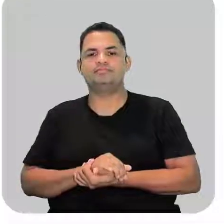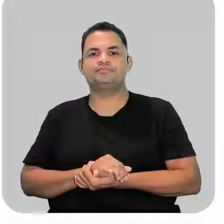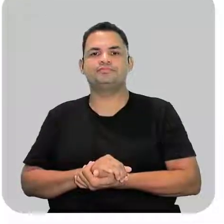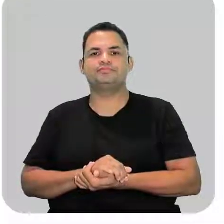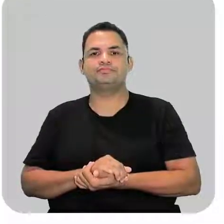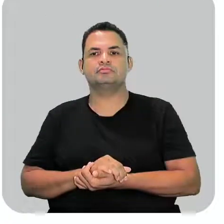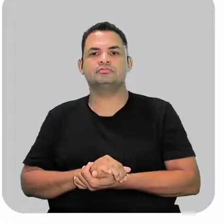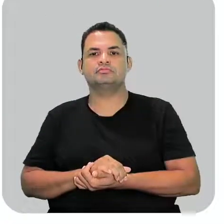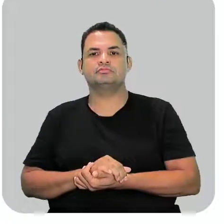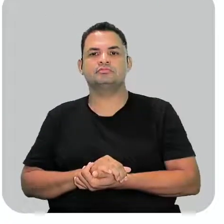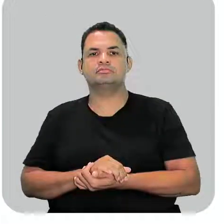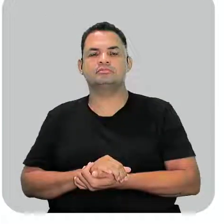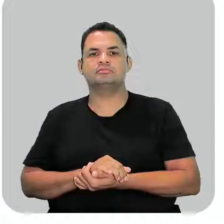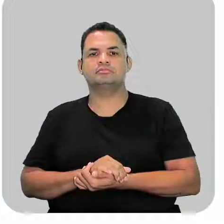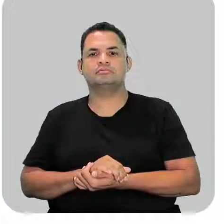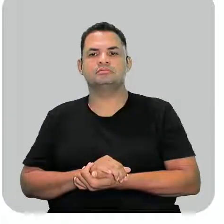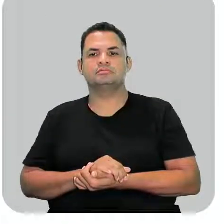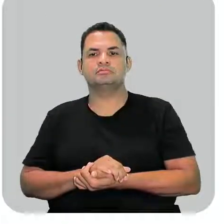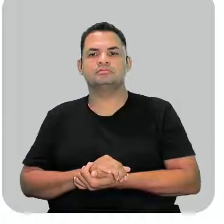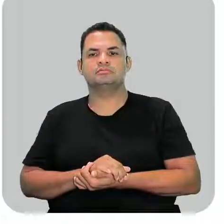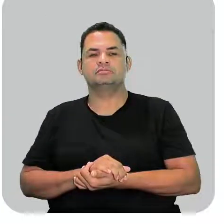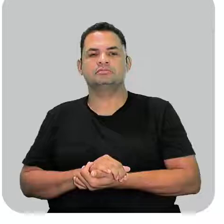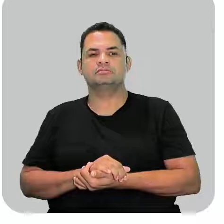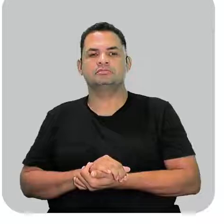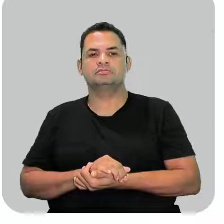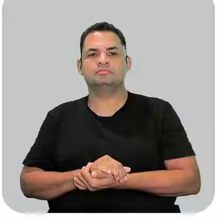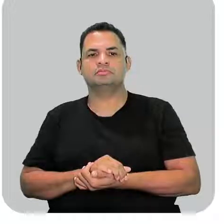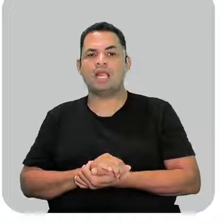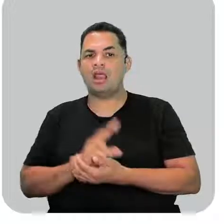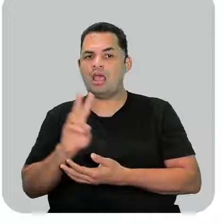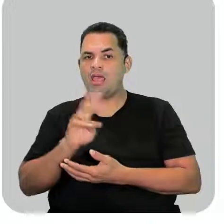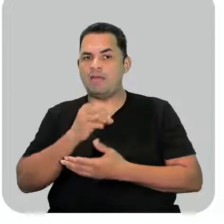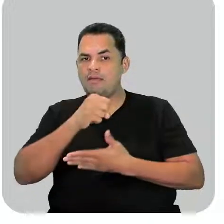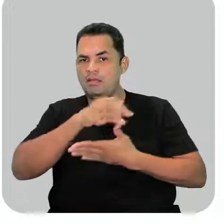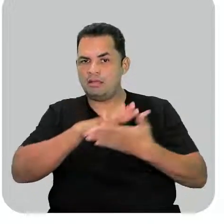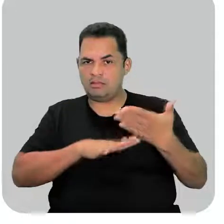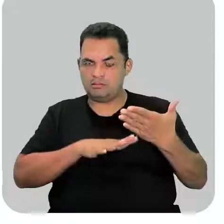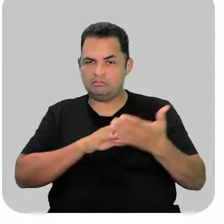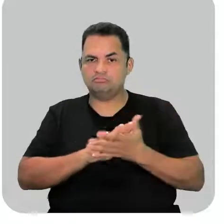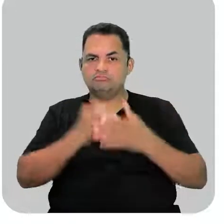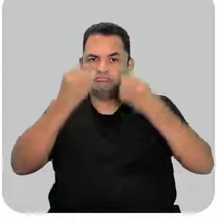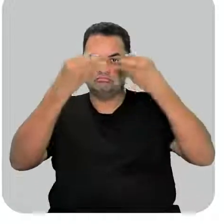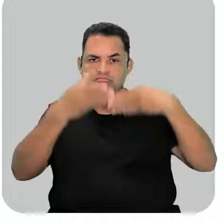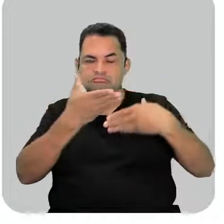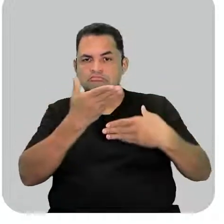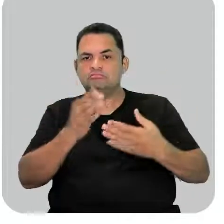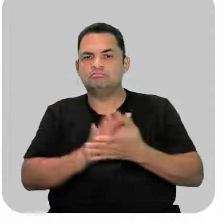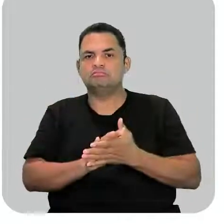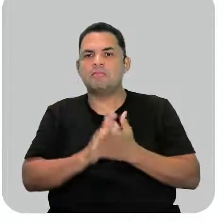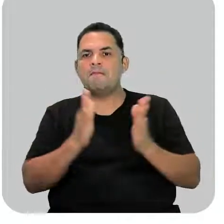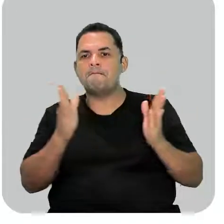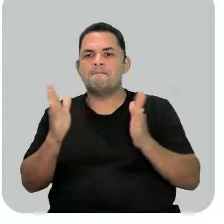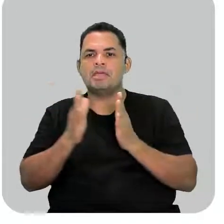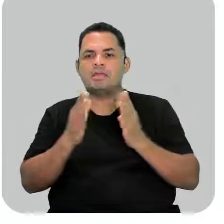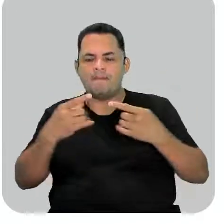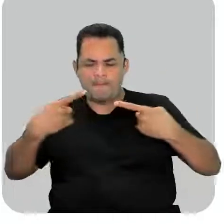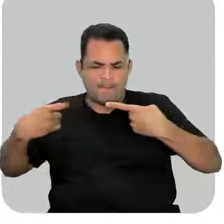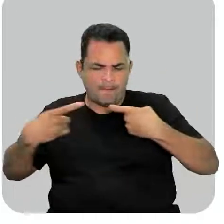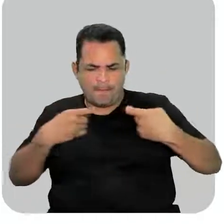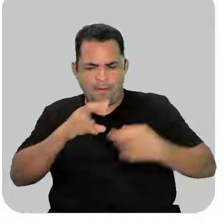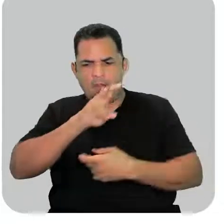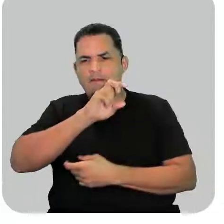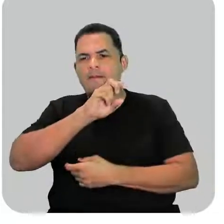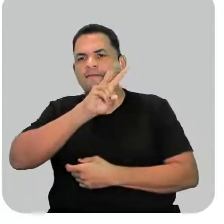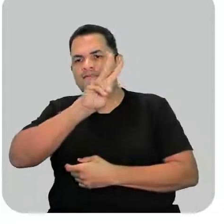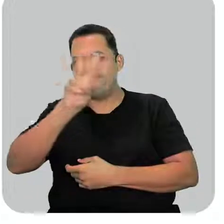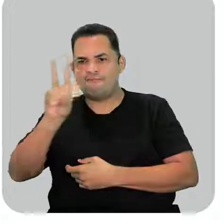questão número dois. É uma questão de vestibular e diz o seguinte. Durante a guerra do Vietnã,